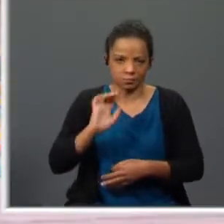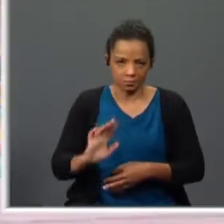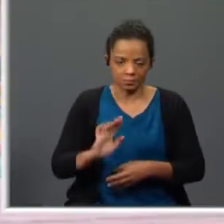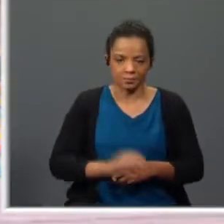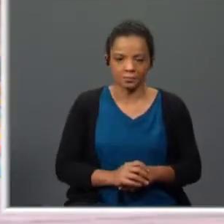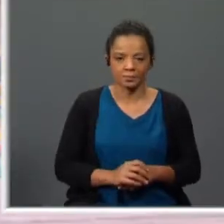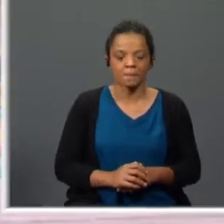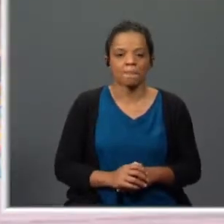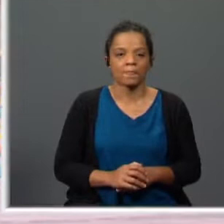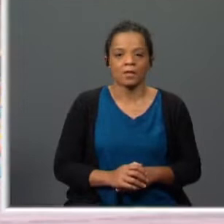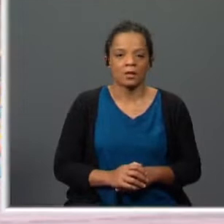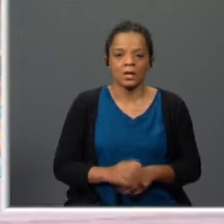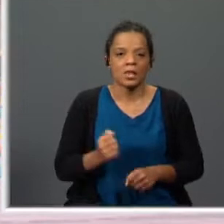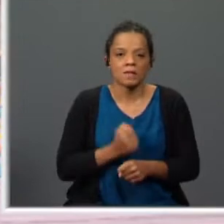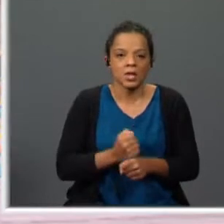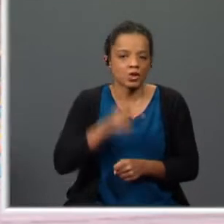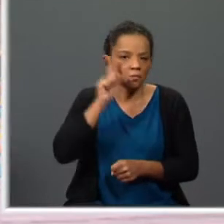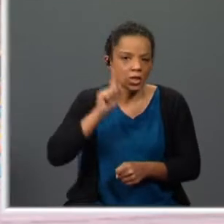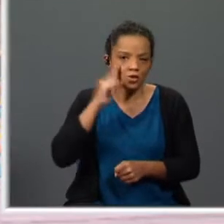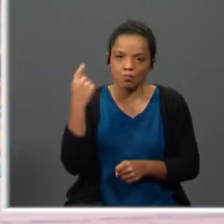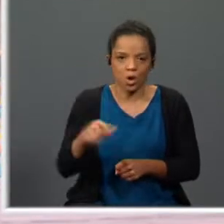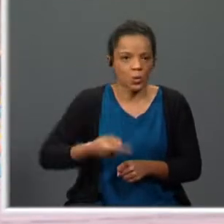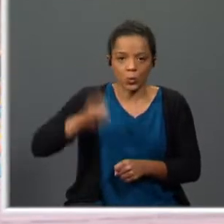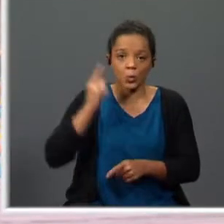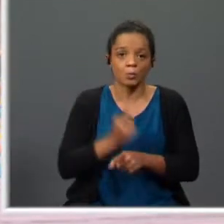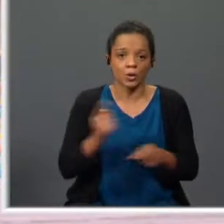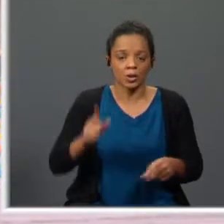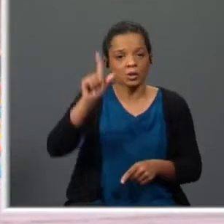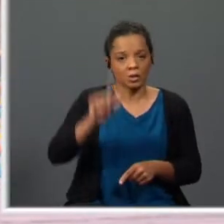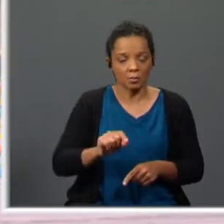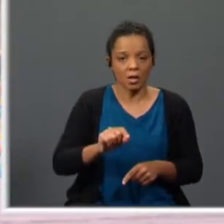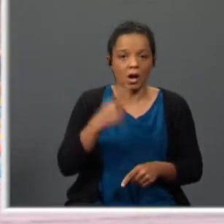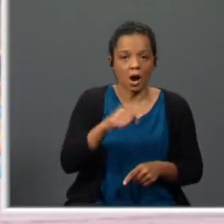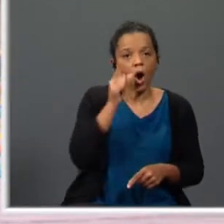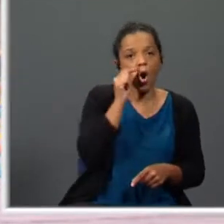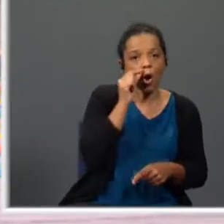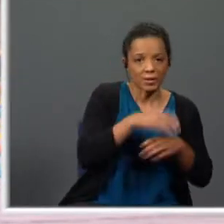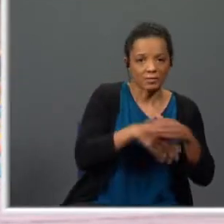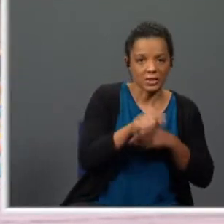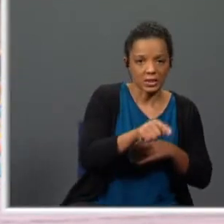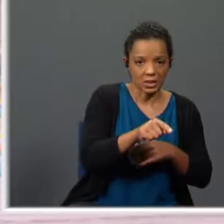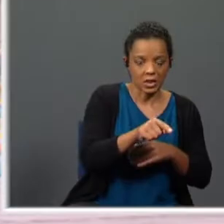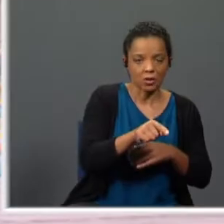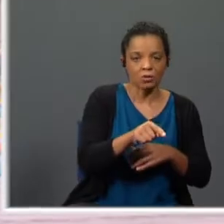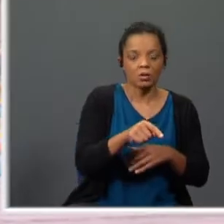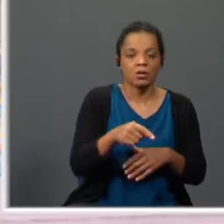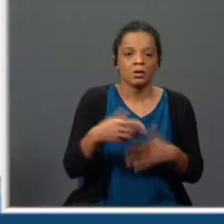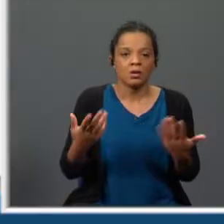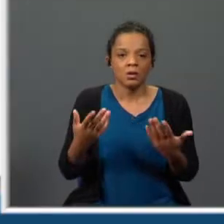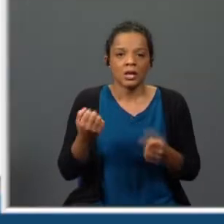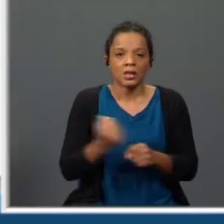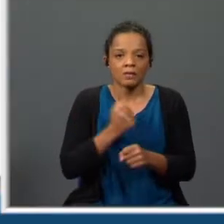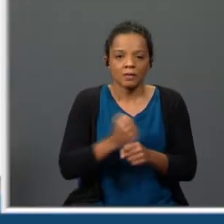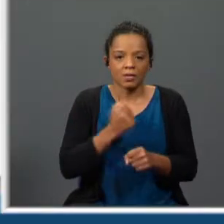Portanto, não eram atividades exclusivamente femininas, porque havia também Alcoviteiros. E, na verdade, estas